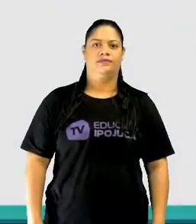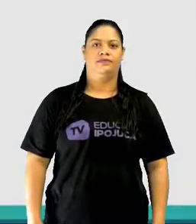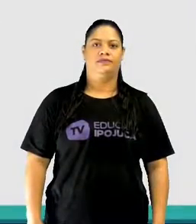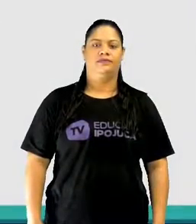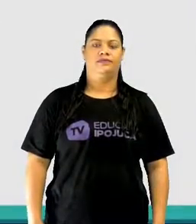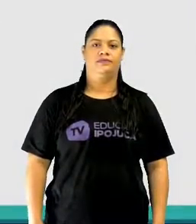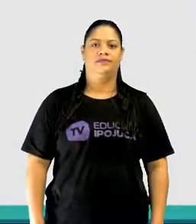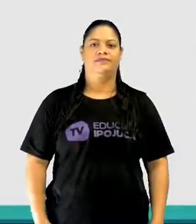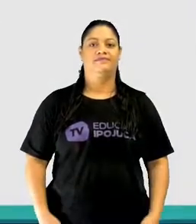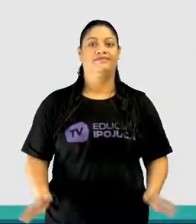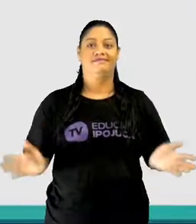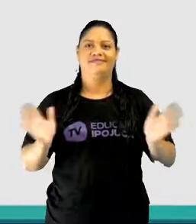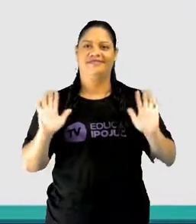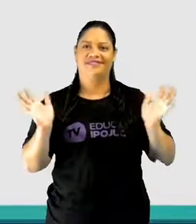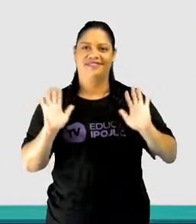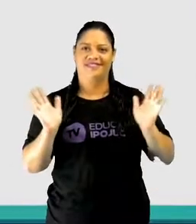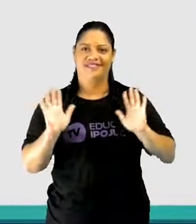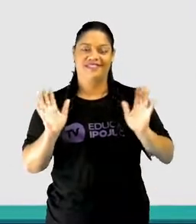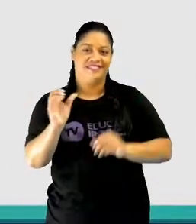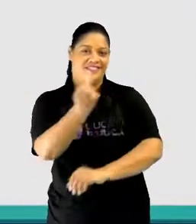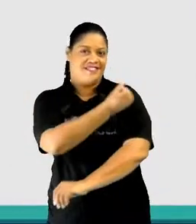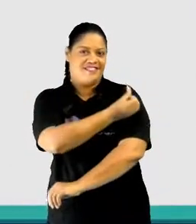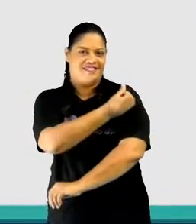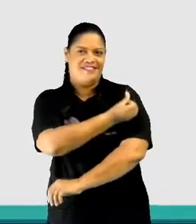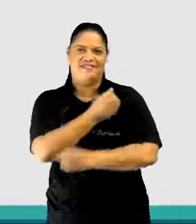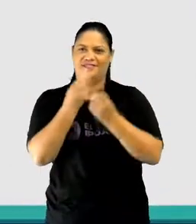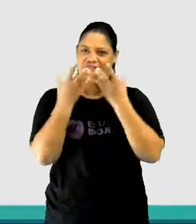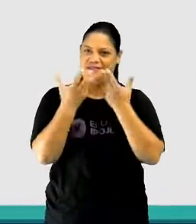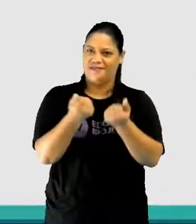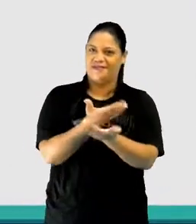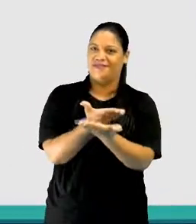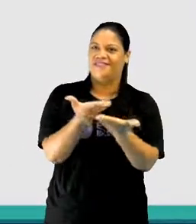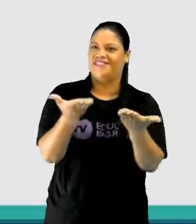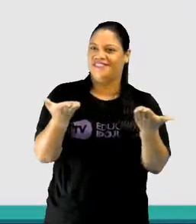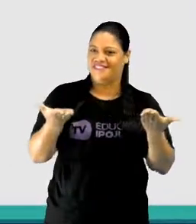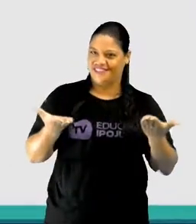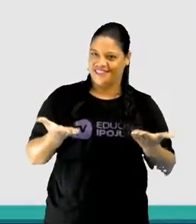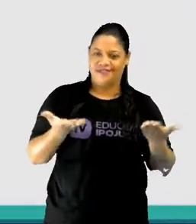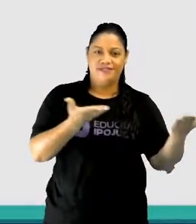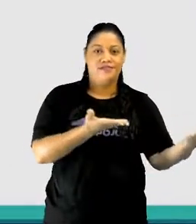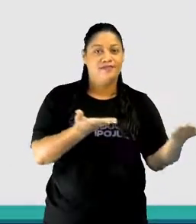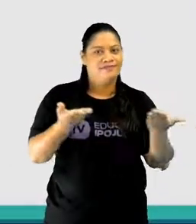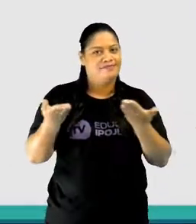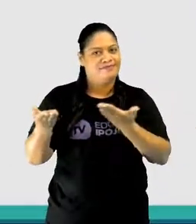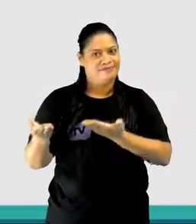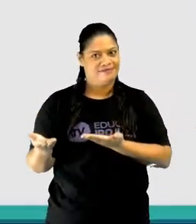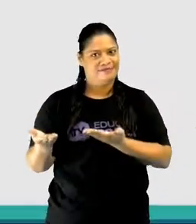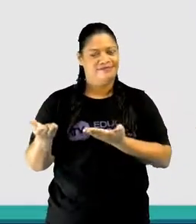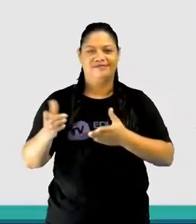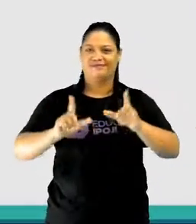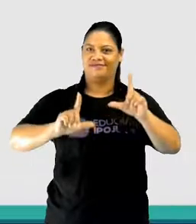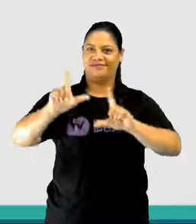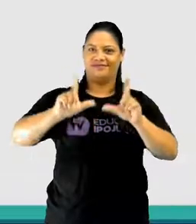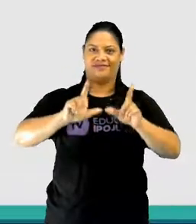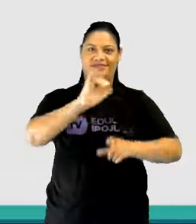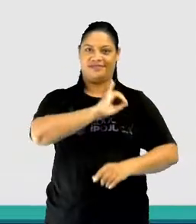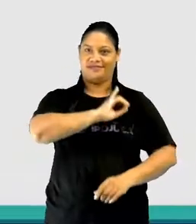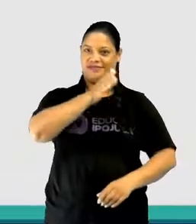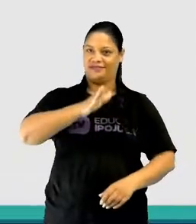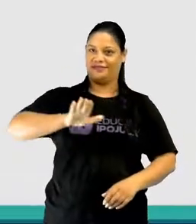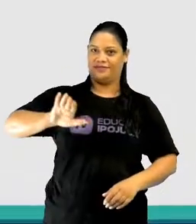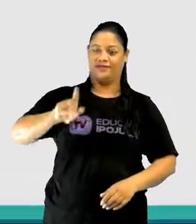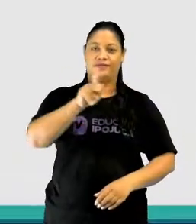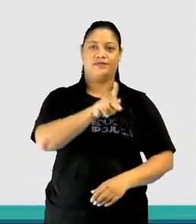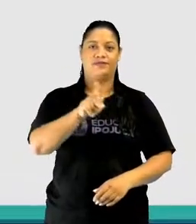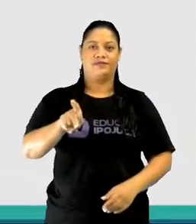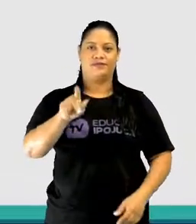E aí, galerinha do sexto ano, tudo bem com vocês? Sejam bem-vindos à TV Educa e Pojuca. Eu sou o